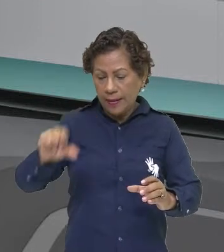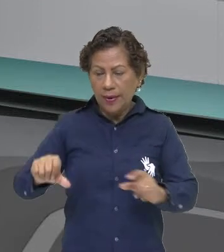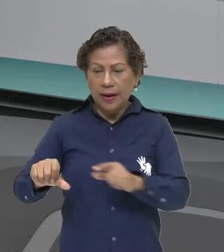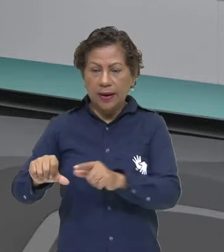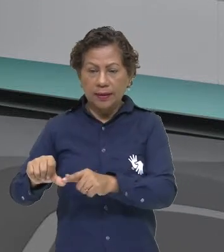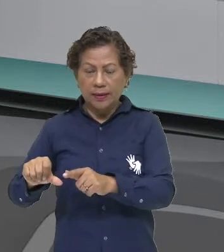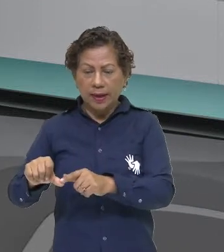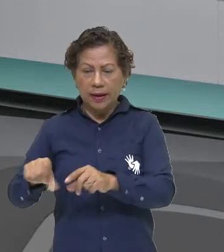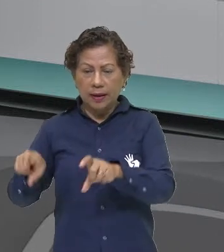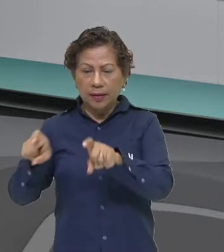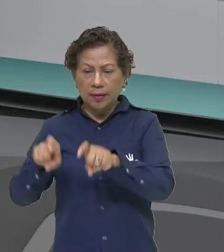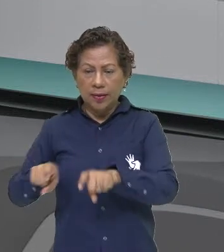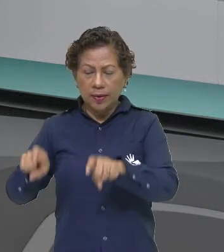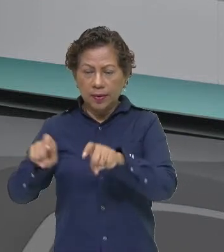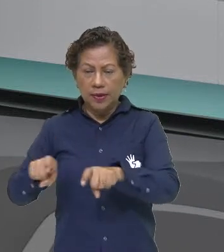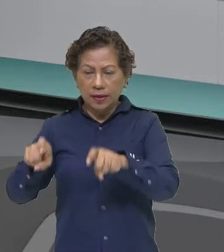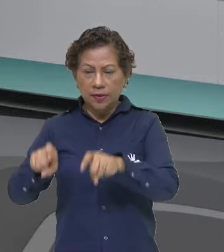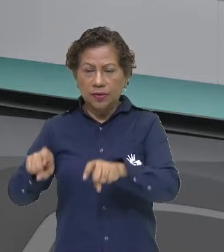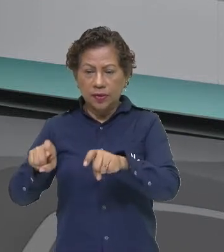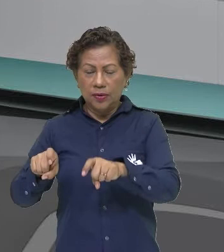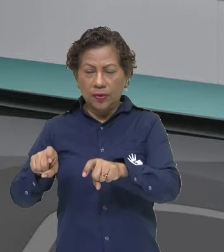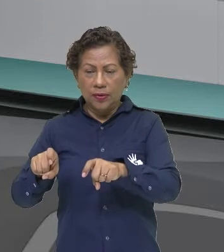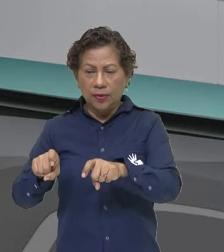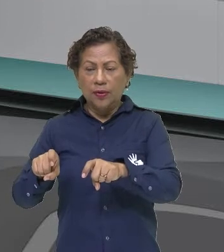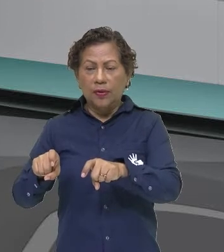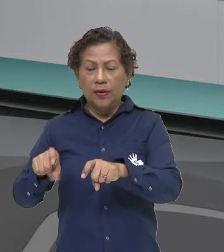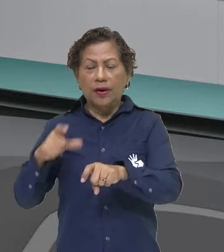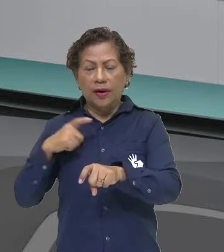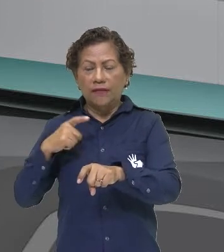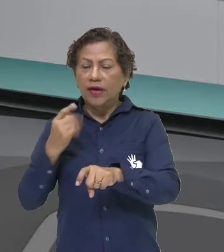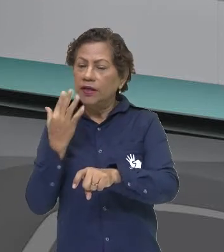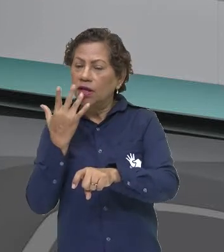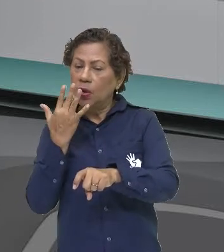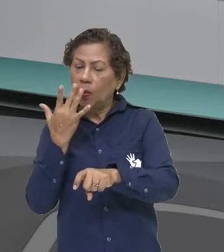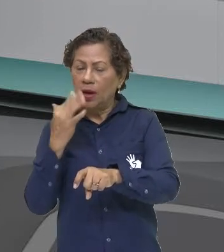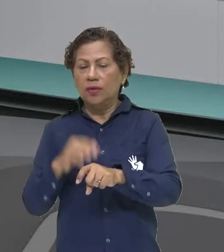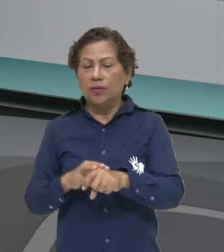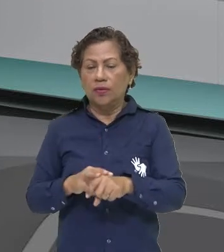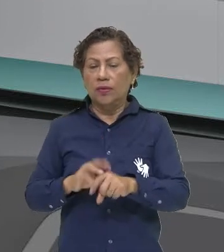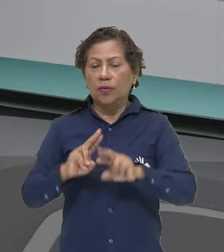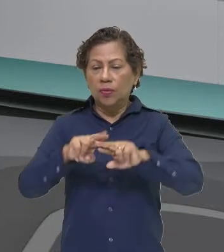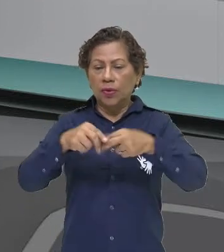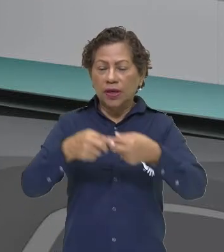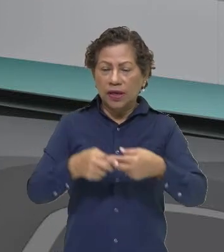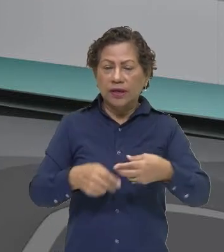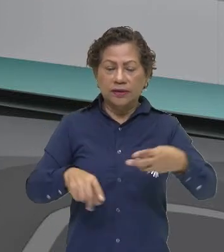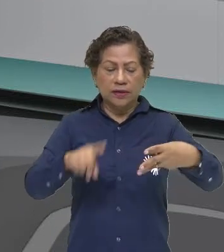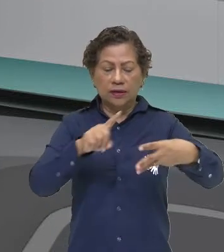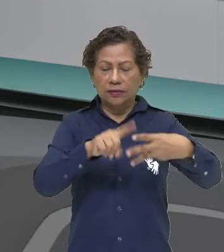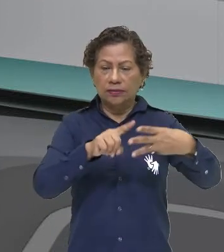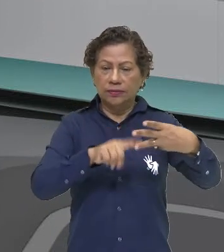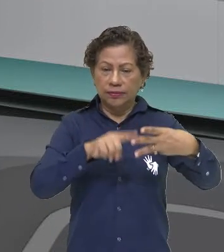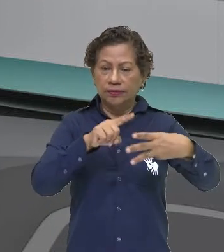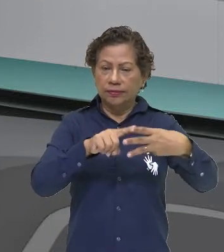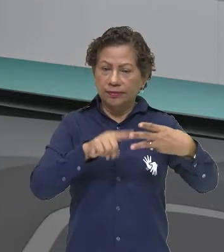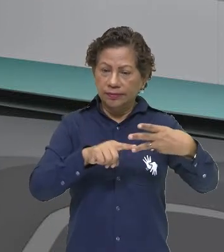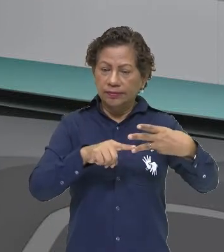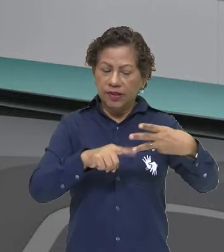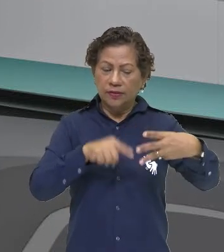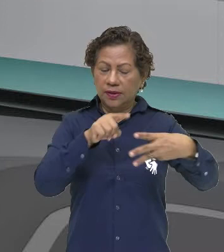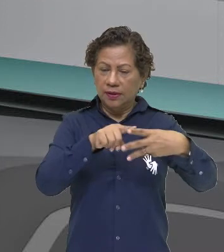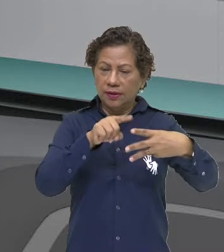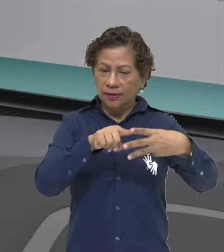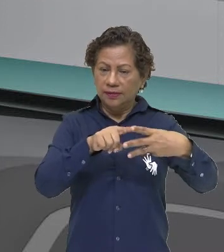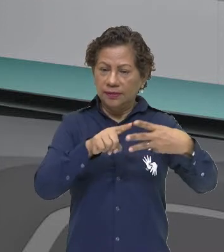união justamente da tecnologia, da ciência e da arte. E faz o colorido que